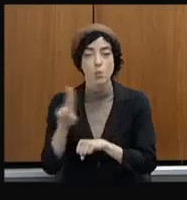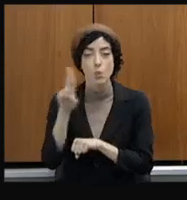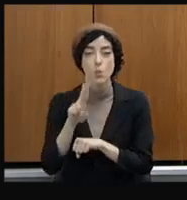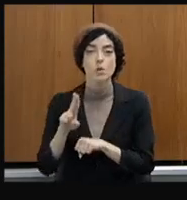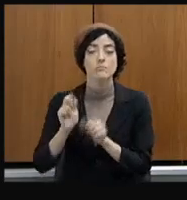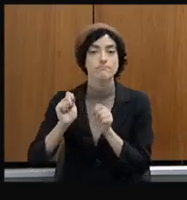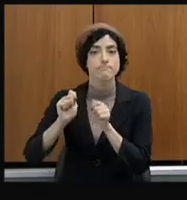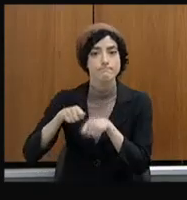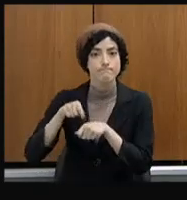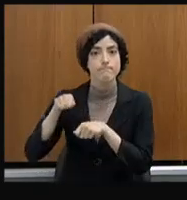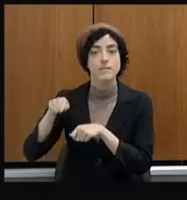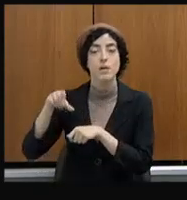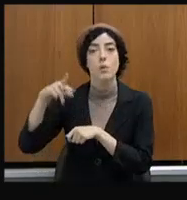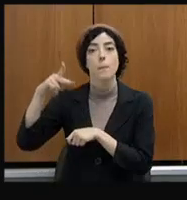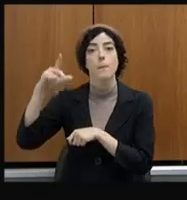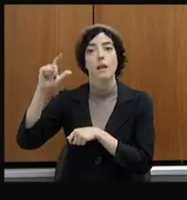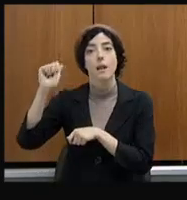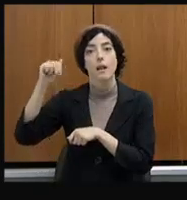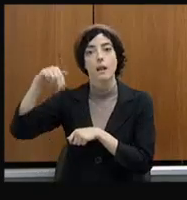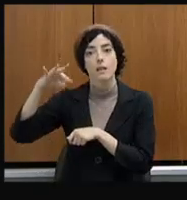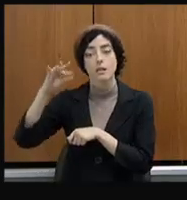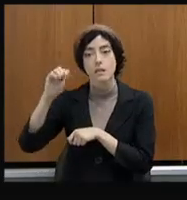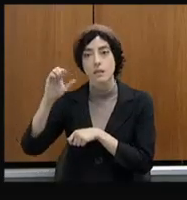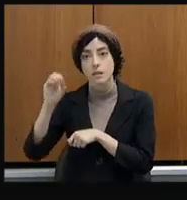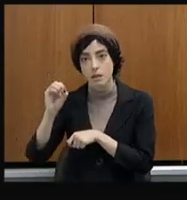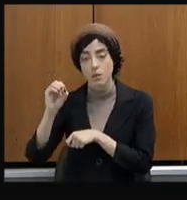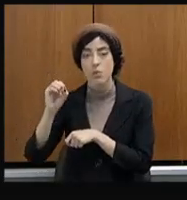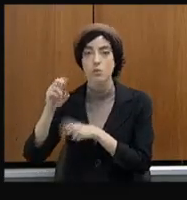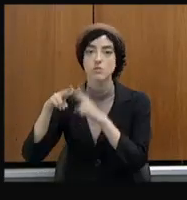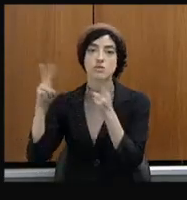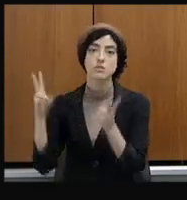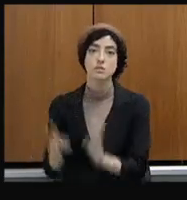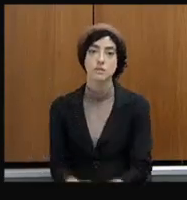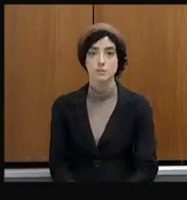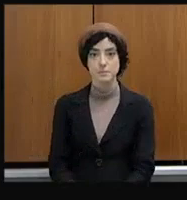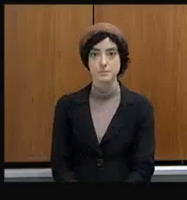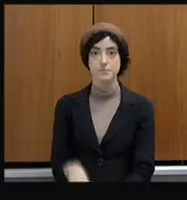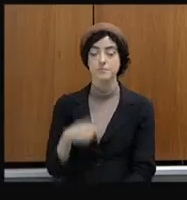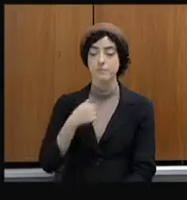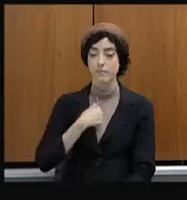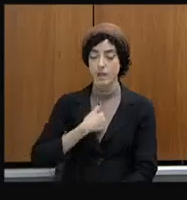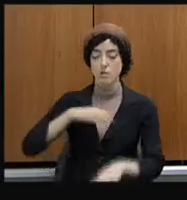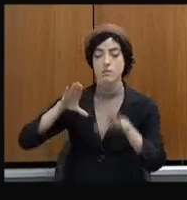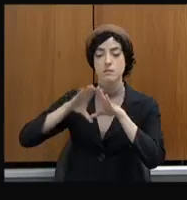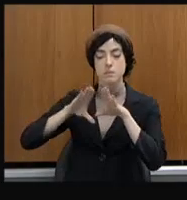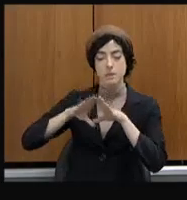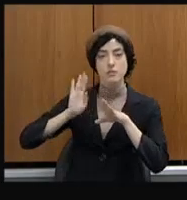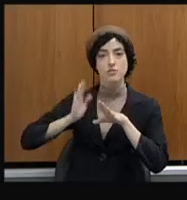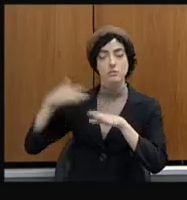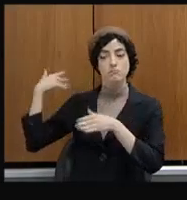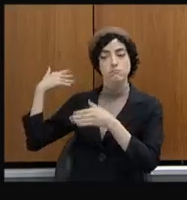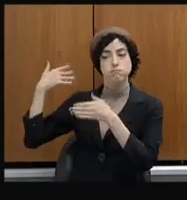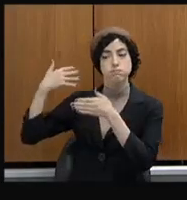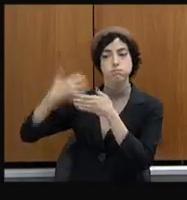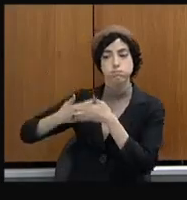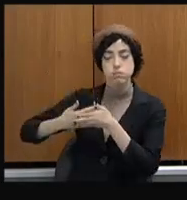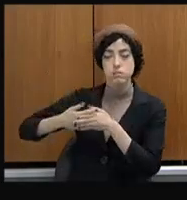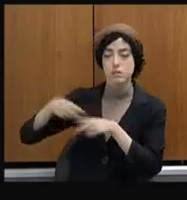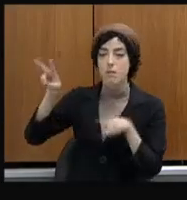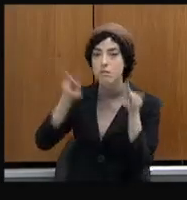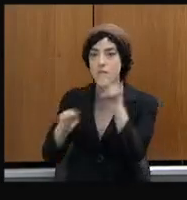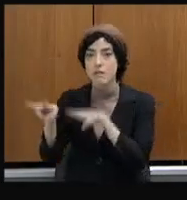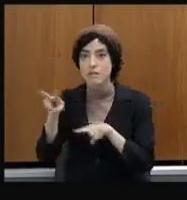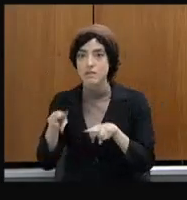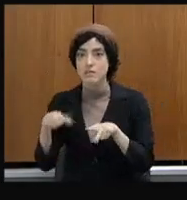4 anos que eu estive na Assembleia, analisar amplamente essa questão. Se nós tivermos o plantão digital em